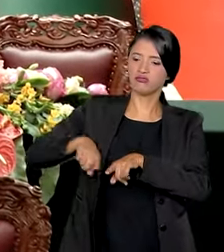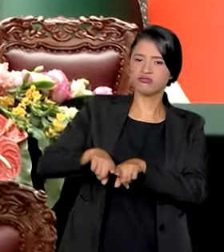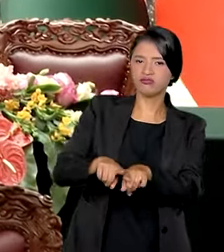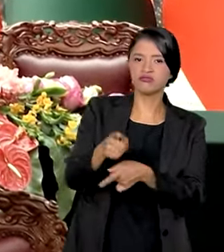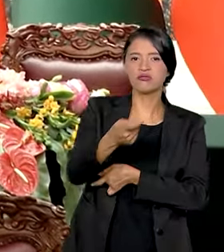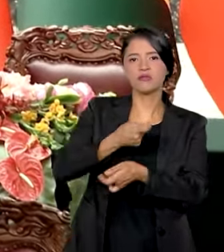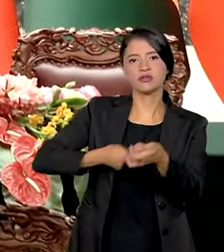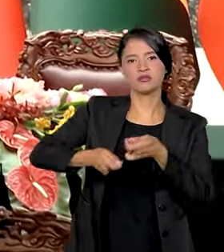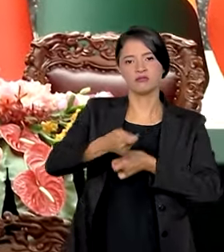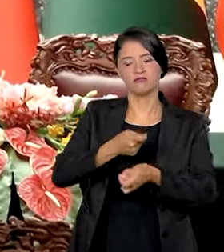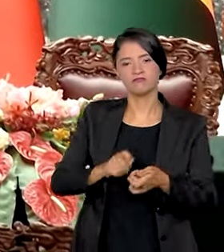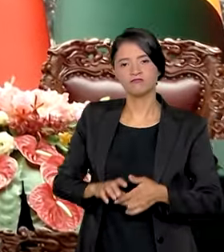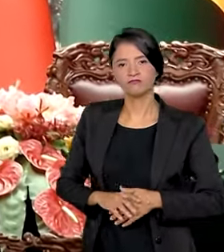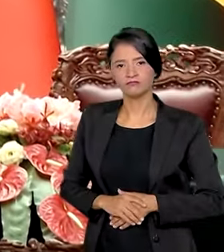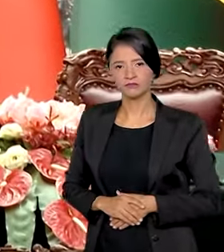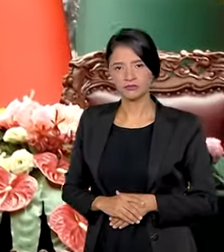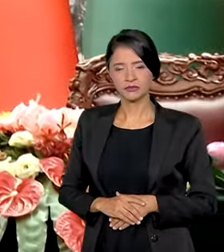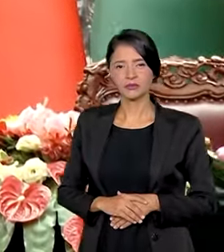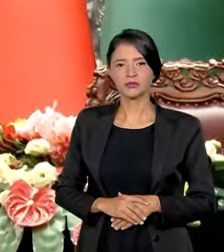parceiro comercial.